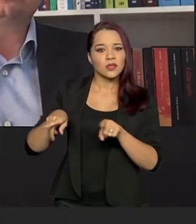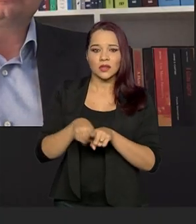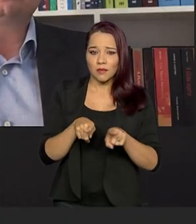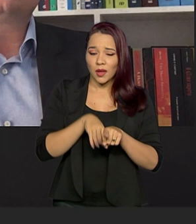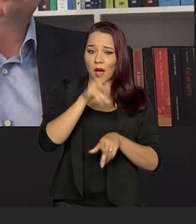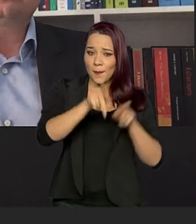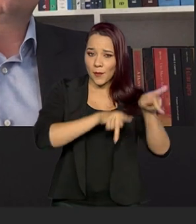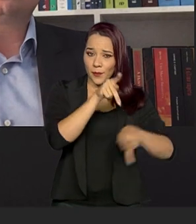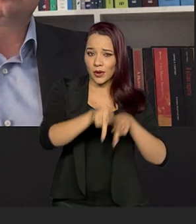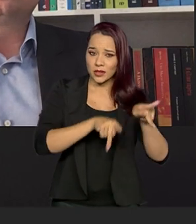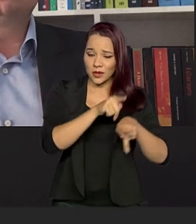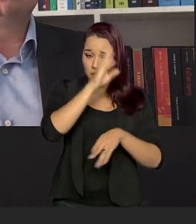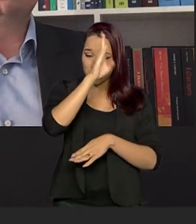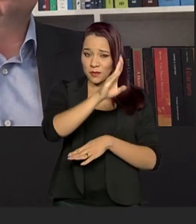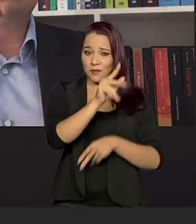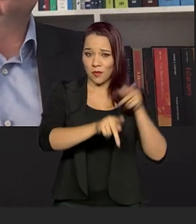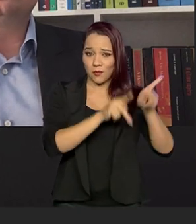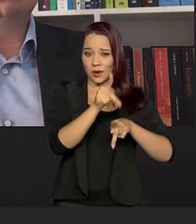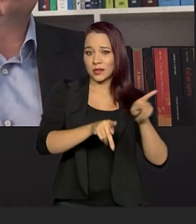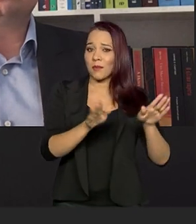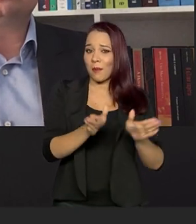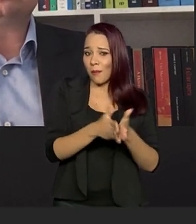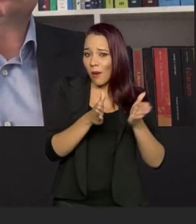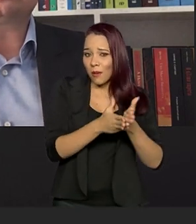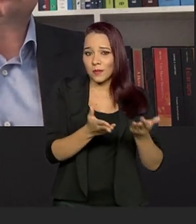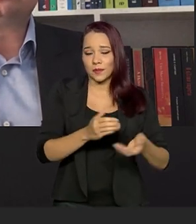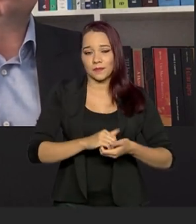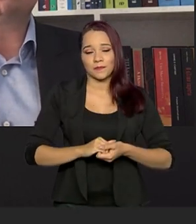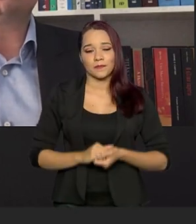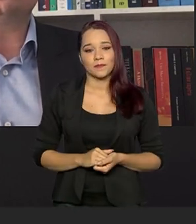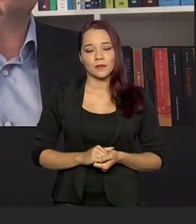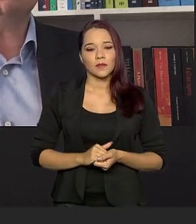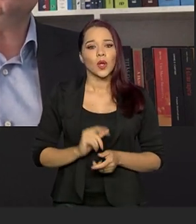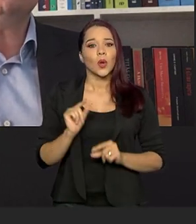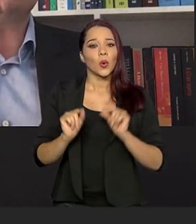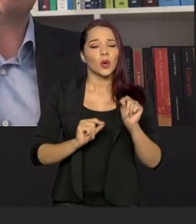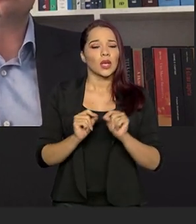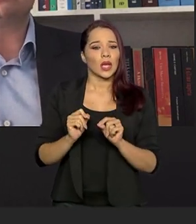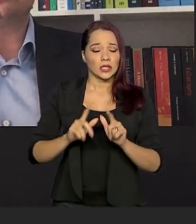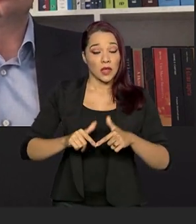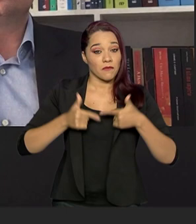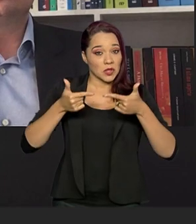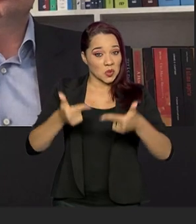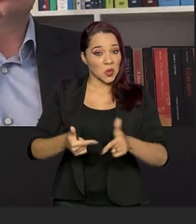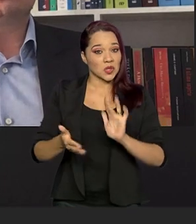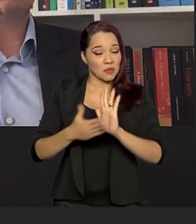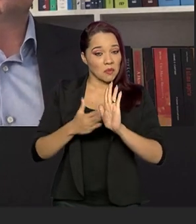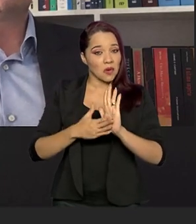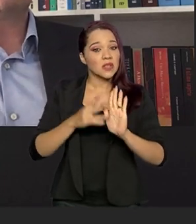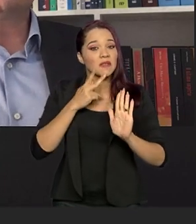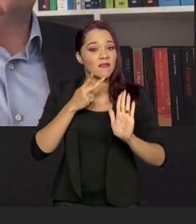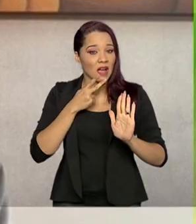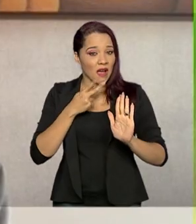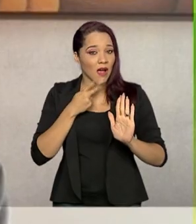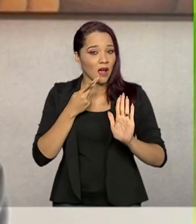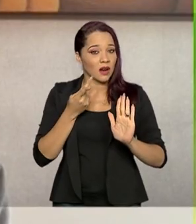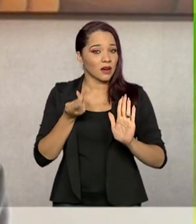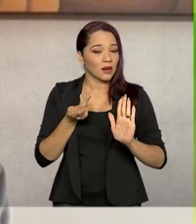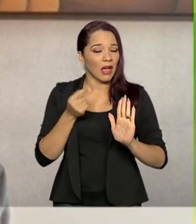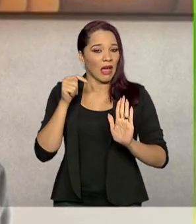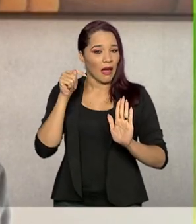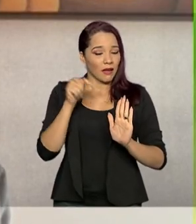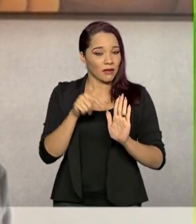à população, especialmente a população de baixa renda. O que os defensores dessa proposta afirmam é que